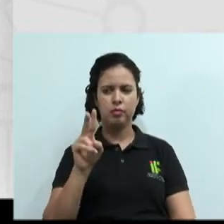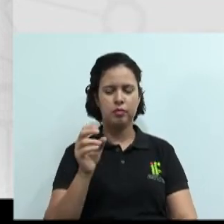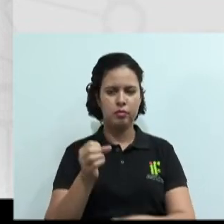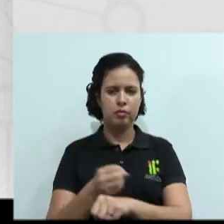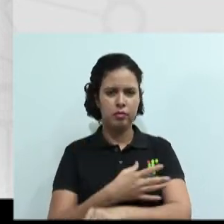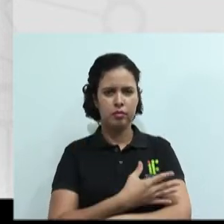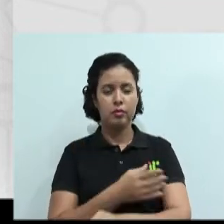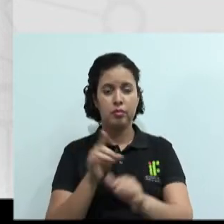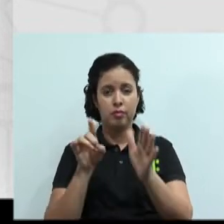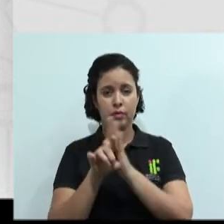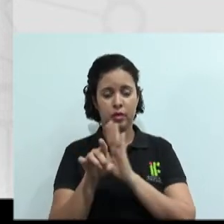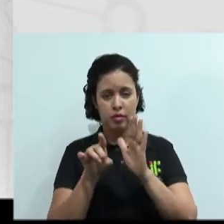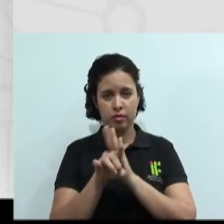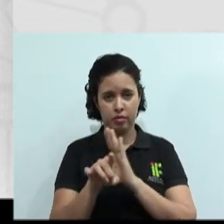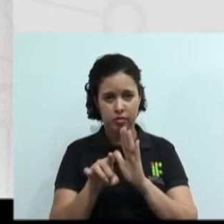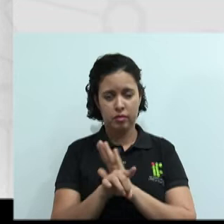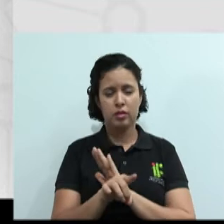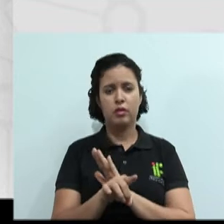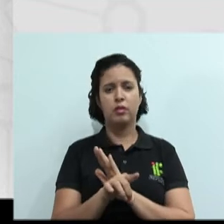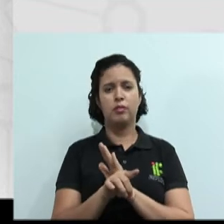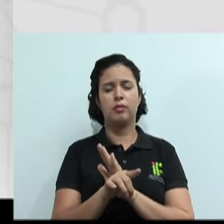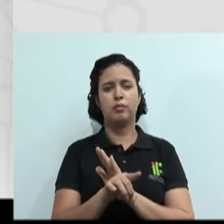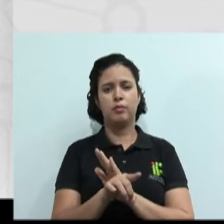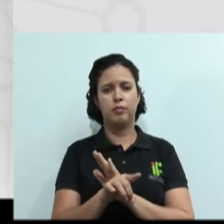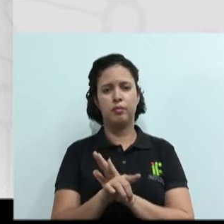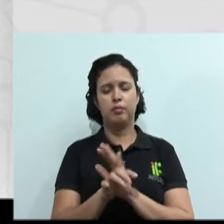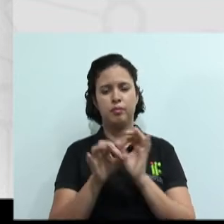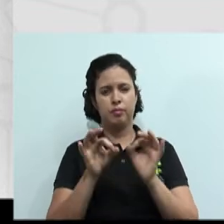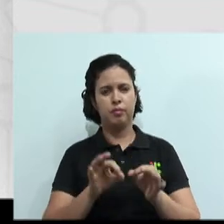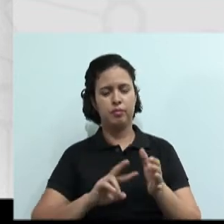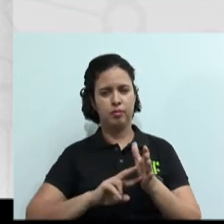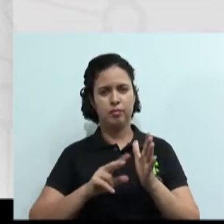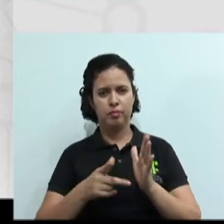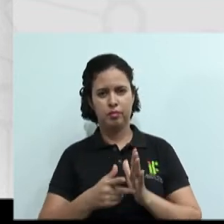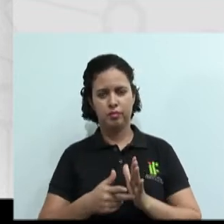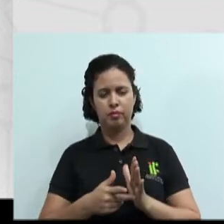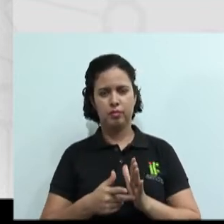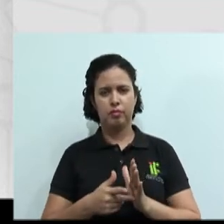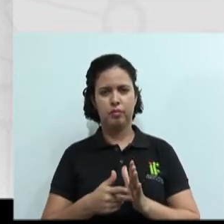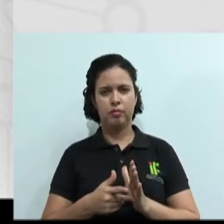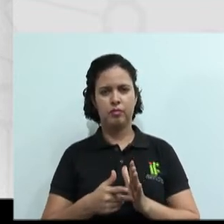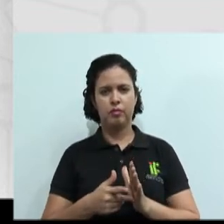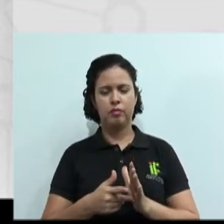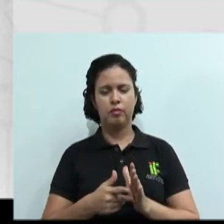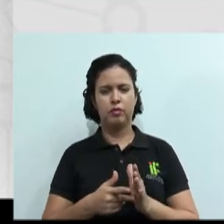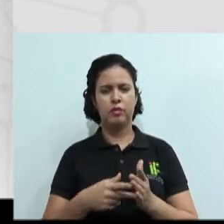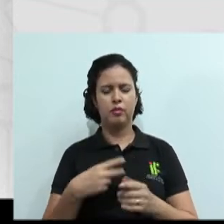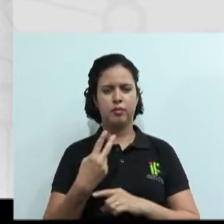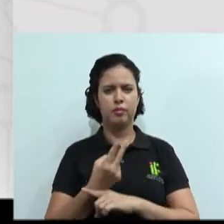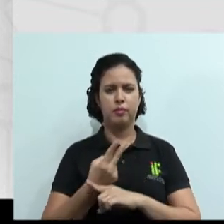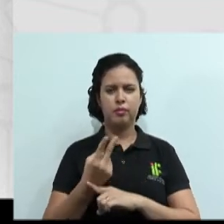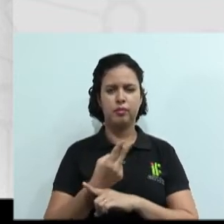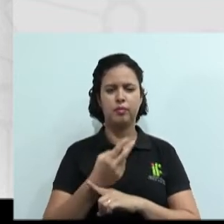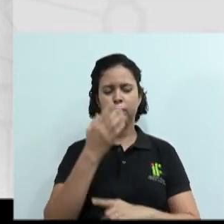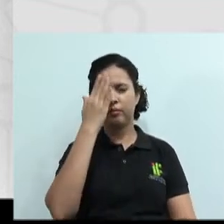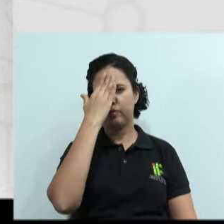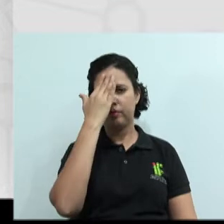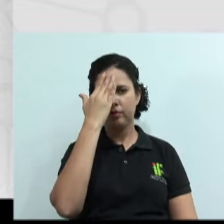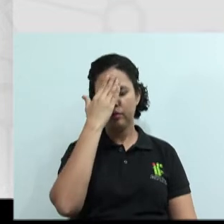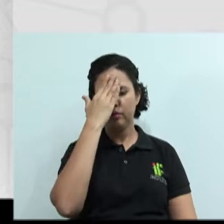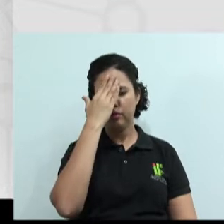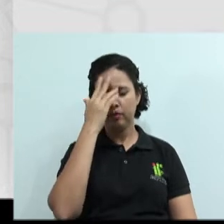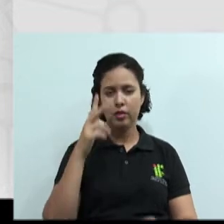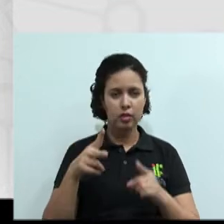esclarecer para certificar do significado e não entender como se fosse aquilo mesmo, né? Buscar saber se é realmente aquilo e não